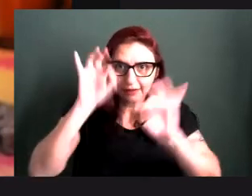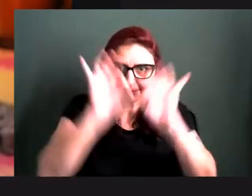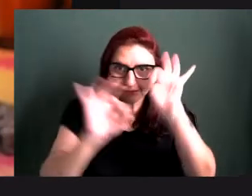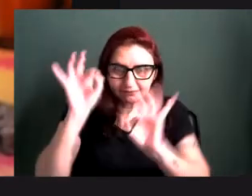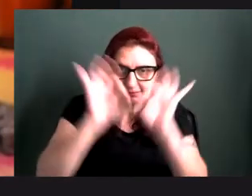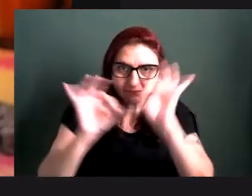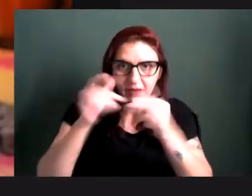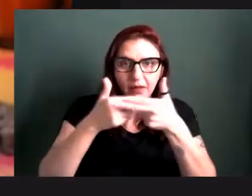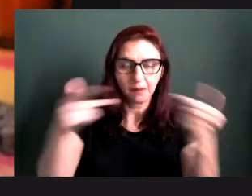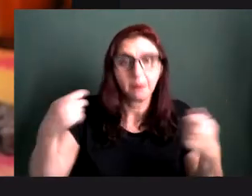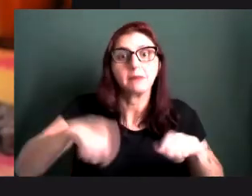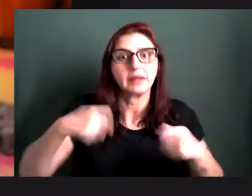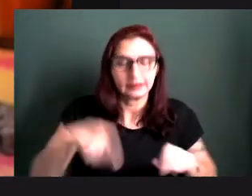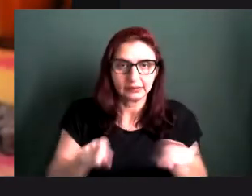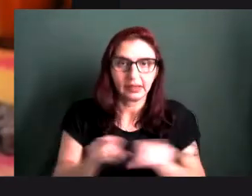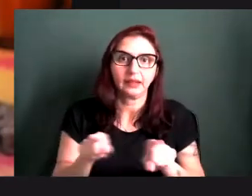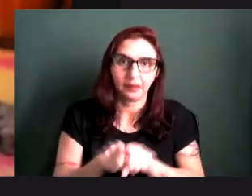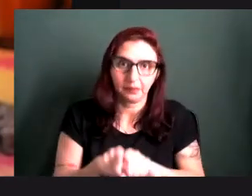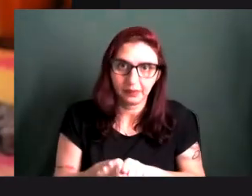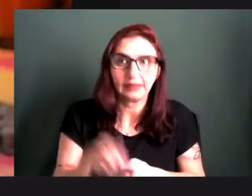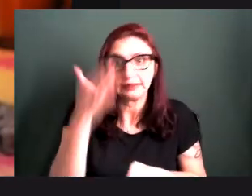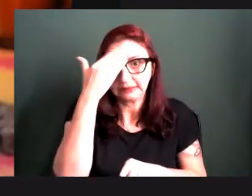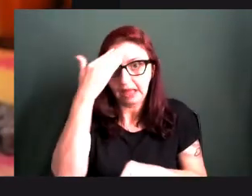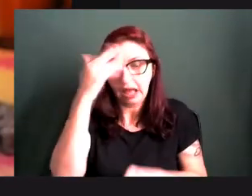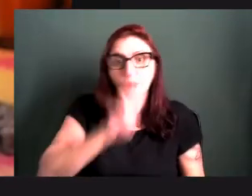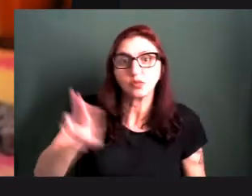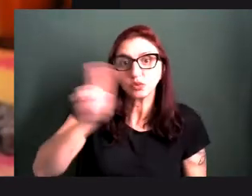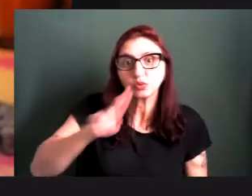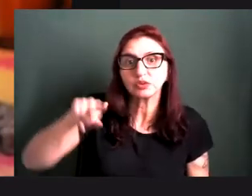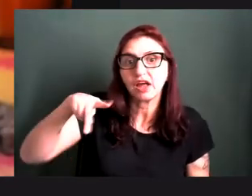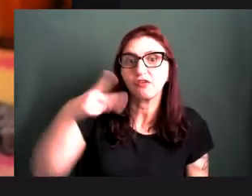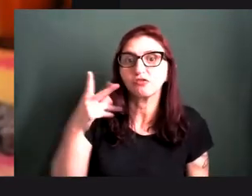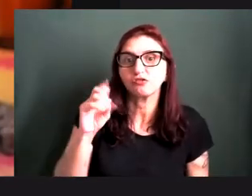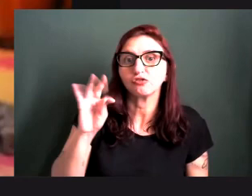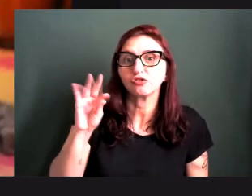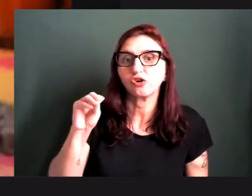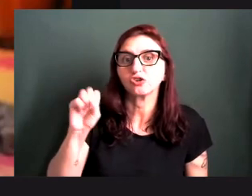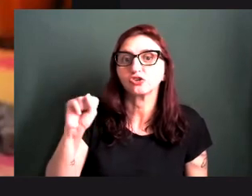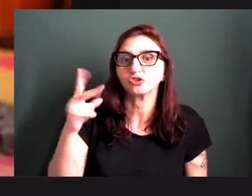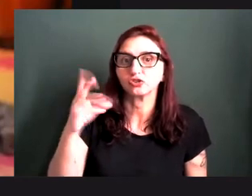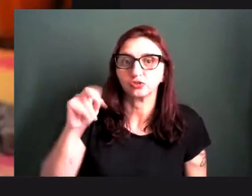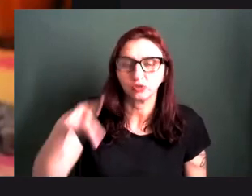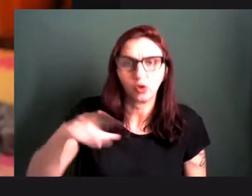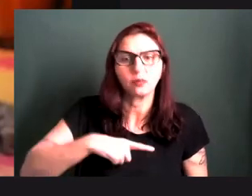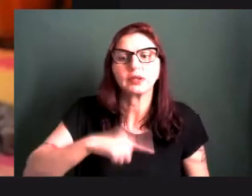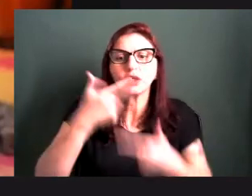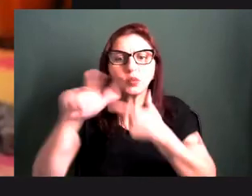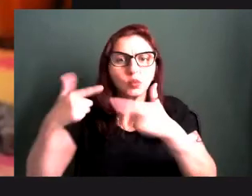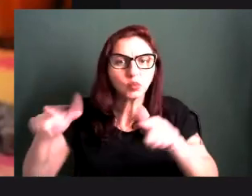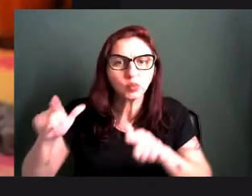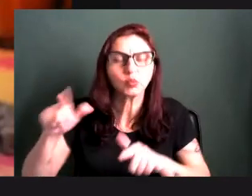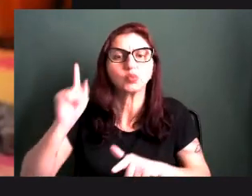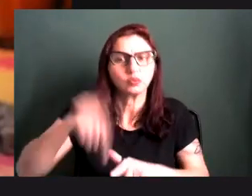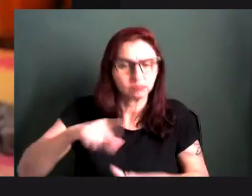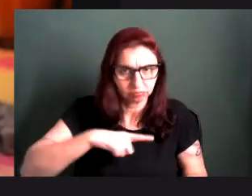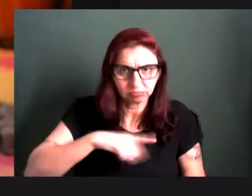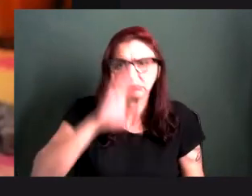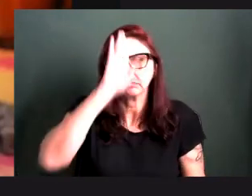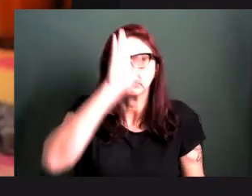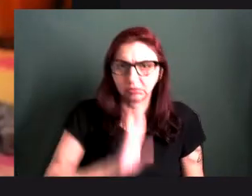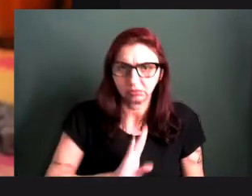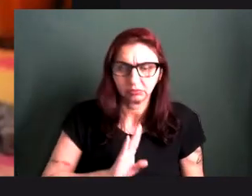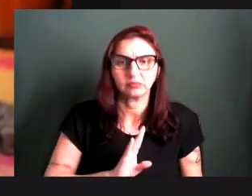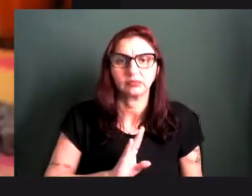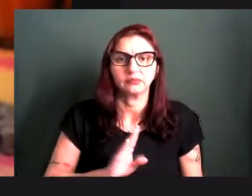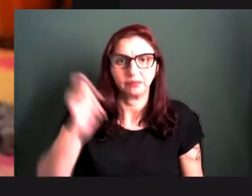fotografia, trabalhar a edição, saber usar o Photoshop, tem vários programas aí que ajudam a gente, gratuitos que